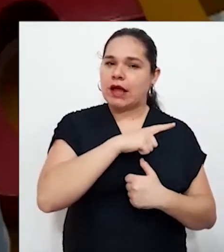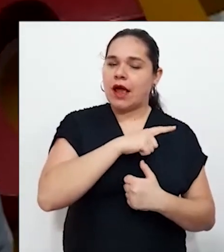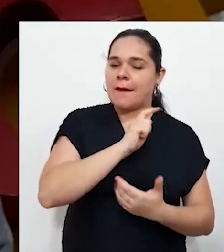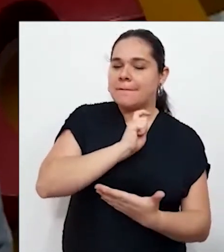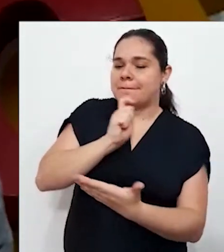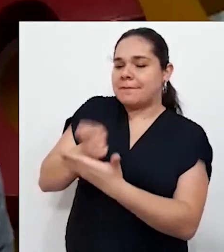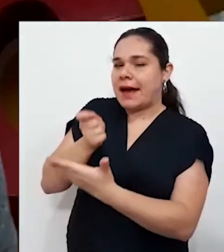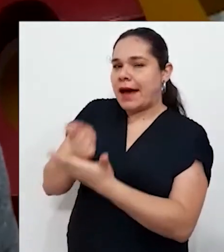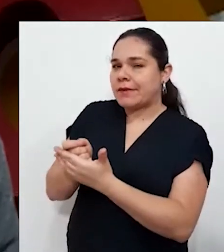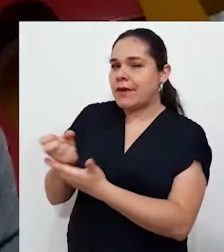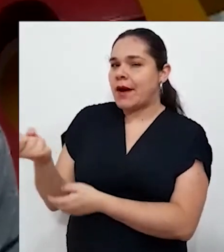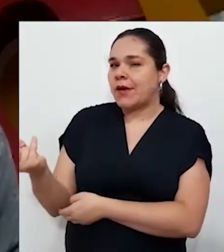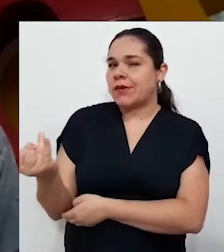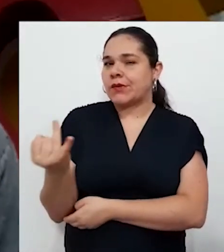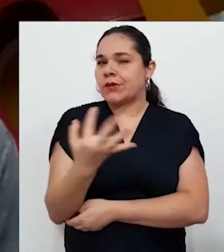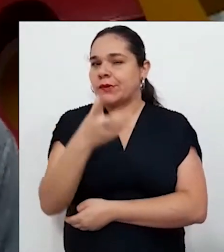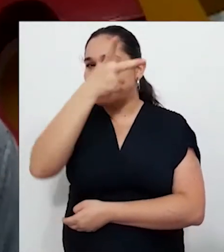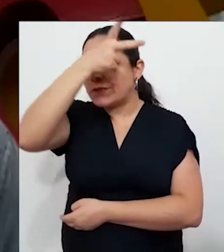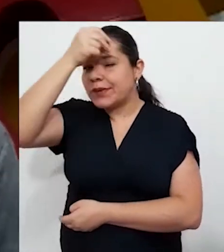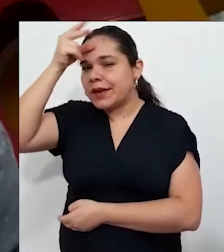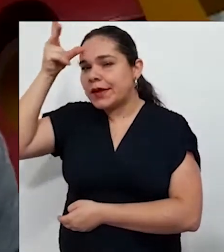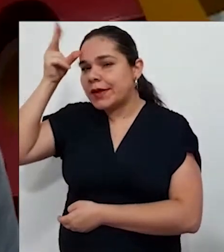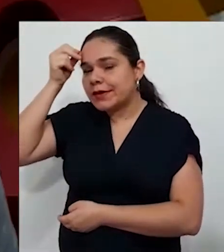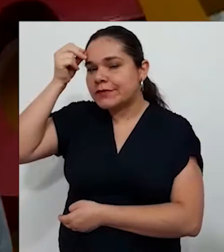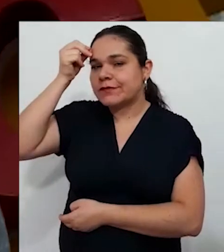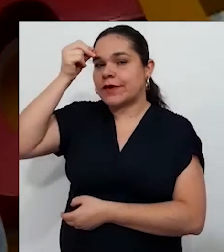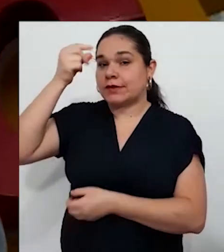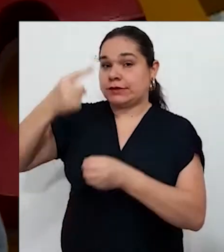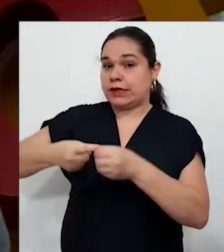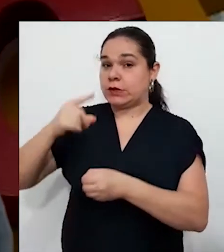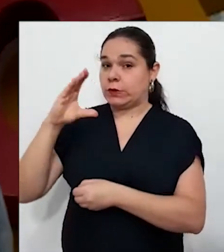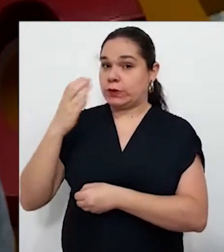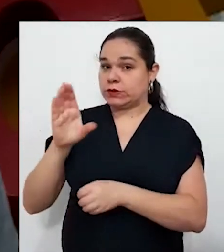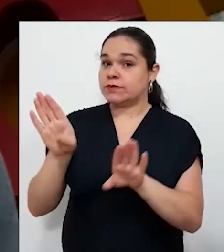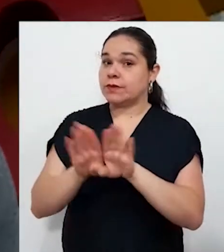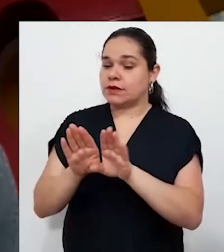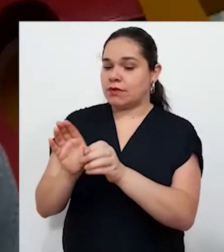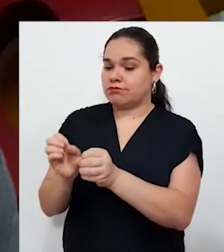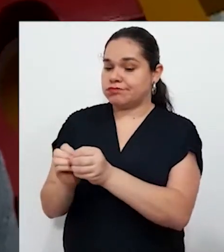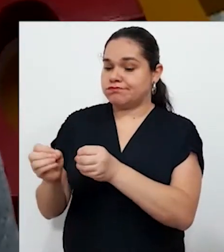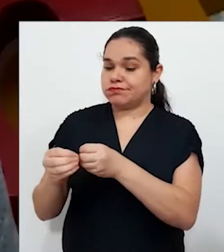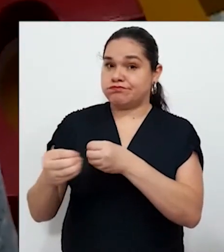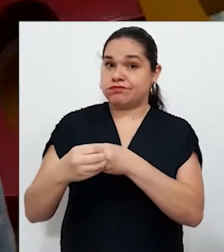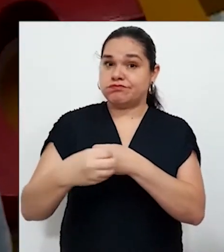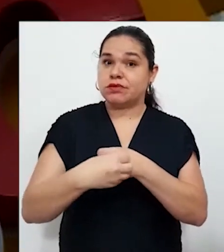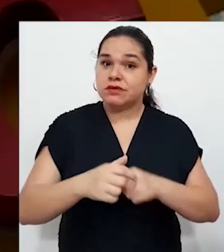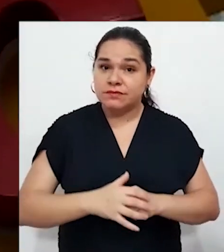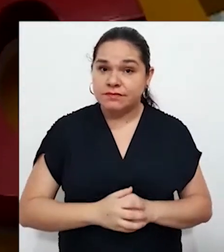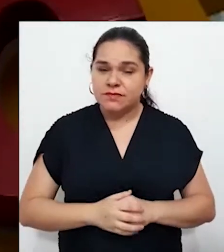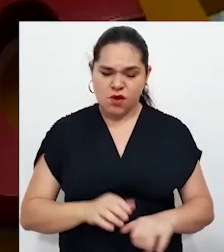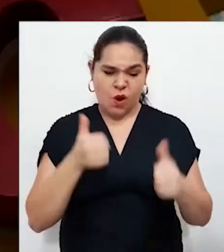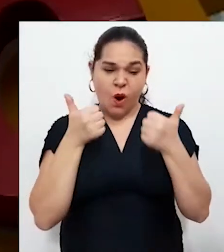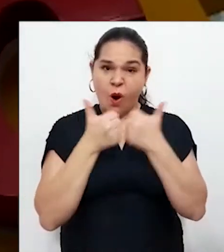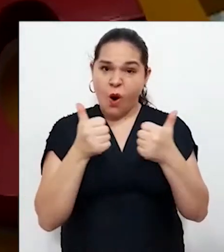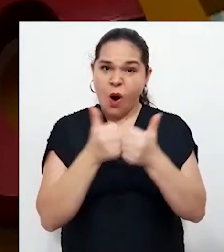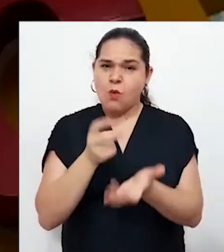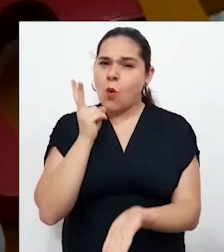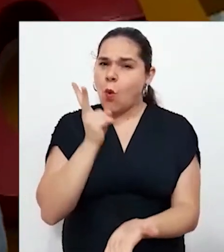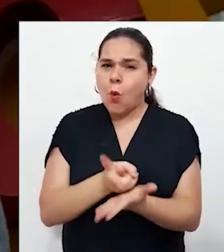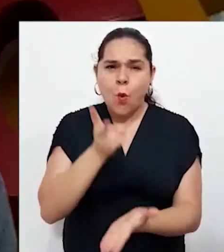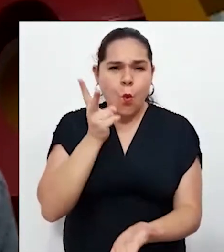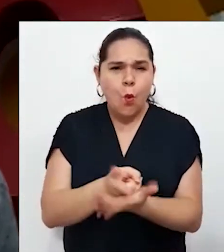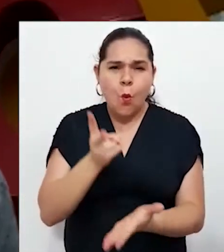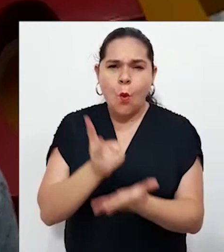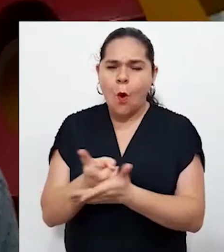Os ônibus continuam vindo lotados. Não aumentou o número de viatura no transporte